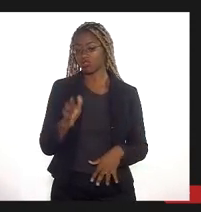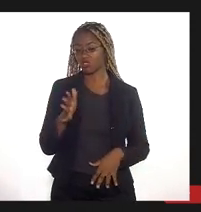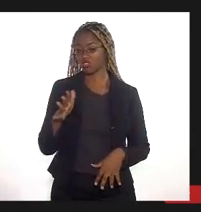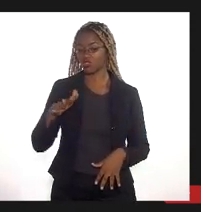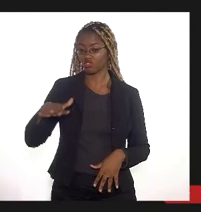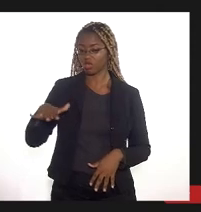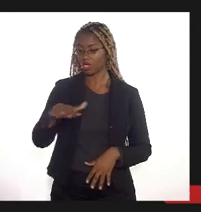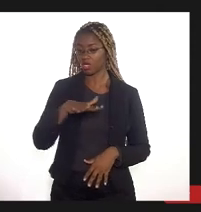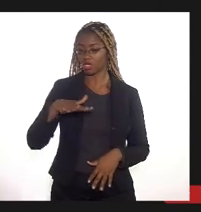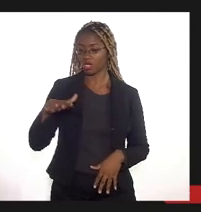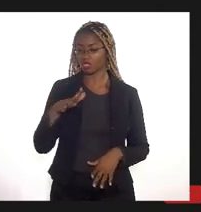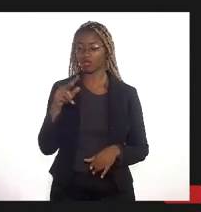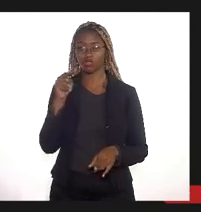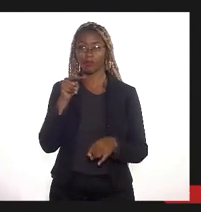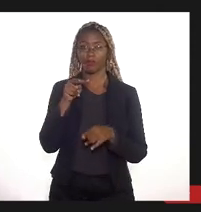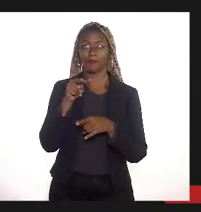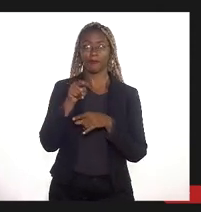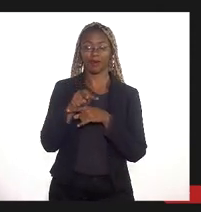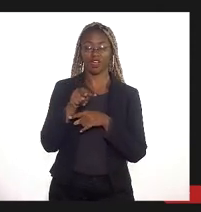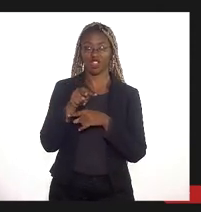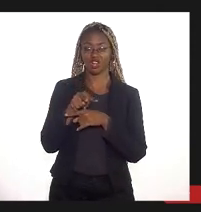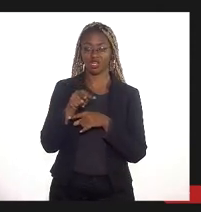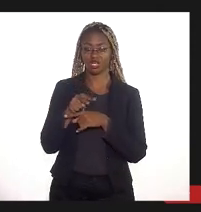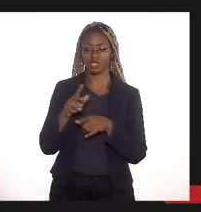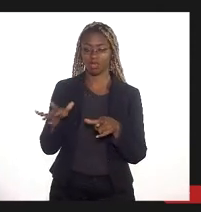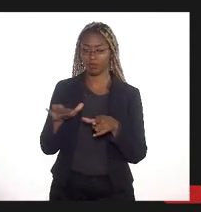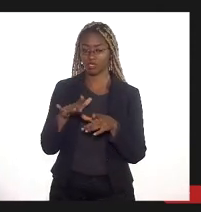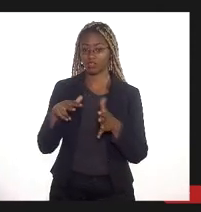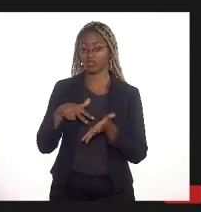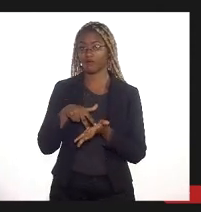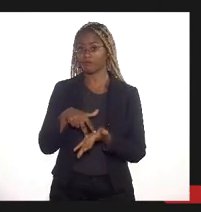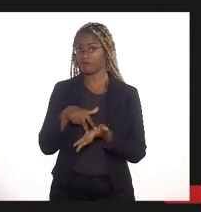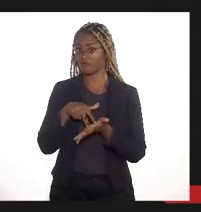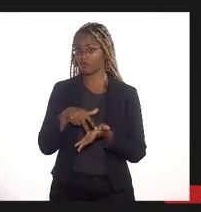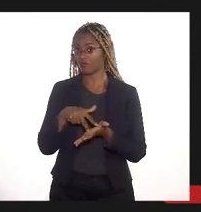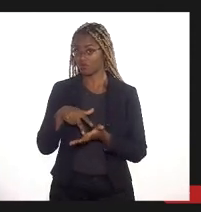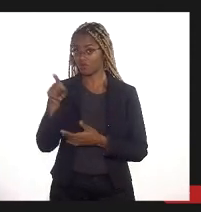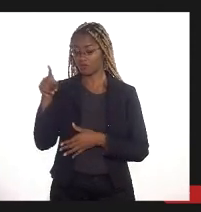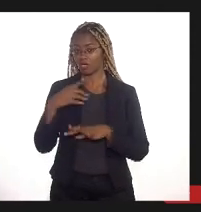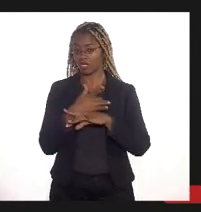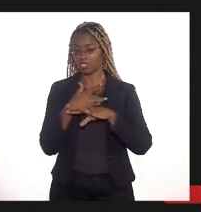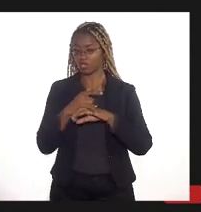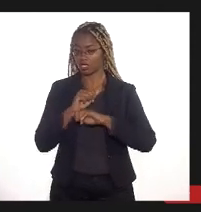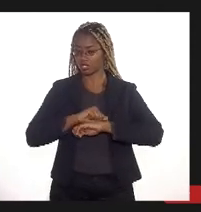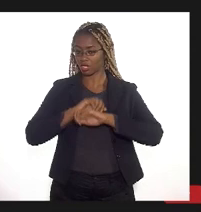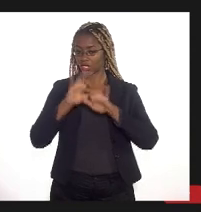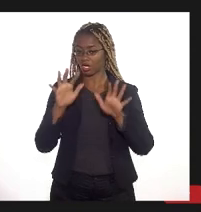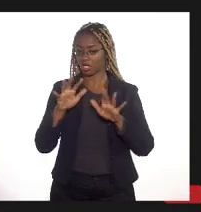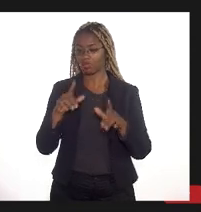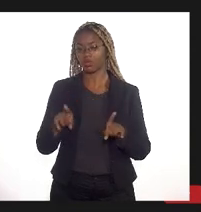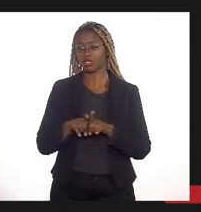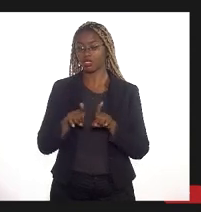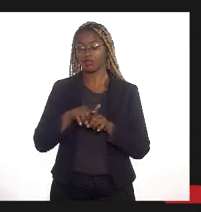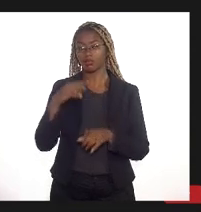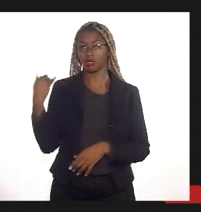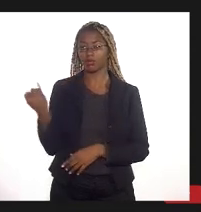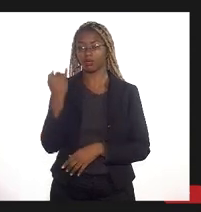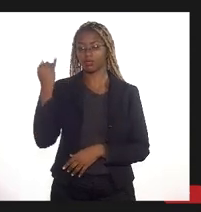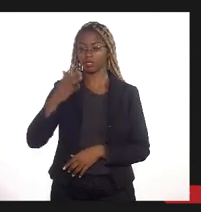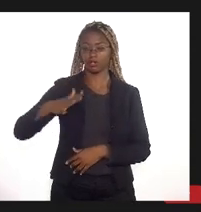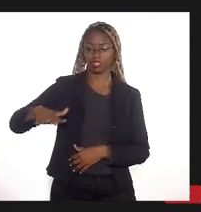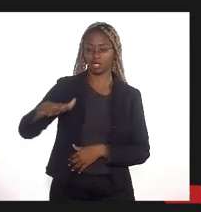área de proteção ambiental consolidada na cidade isso é importante deixar claro importante que essa área de